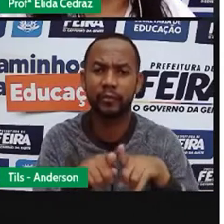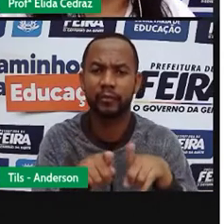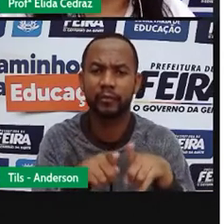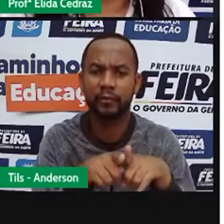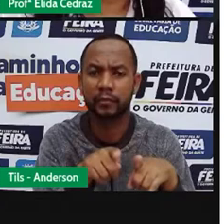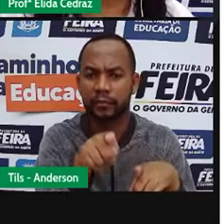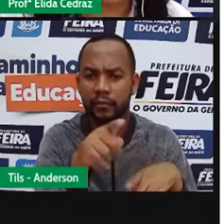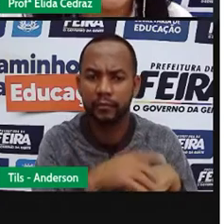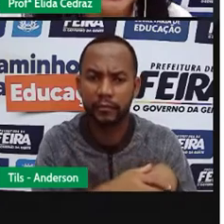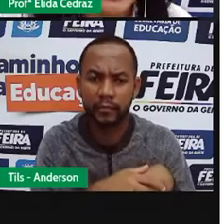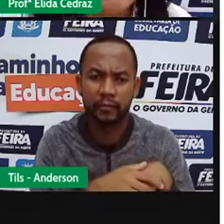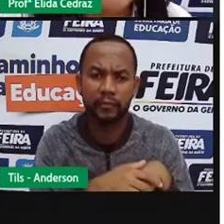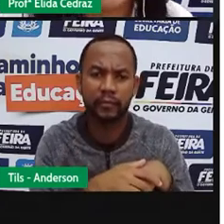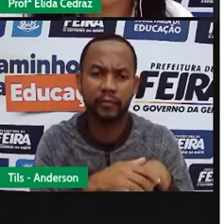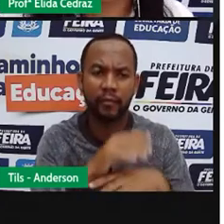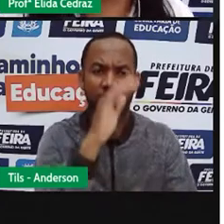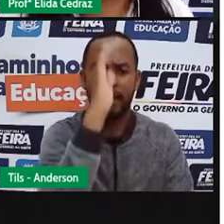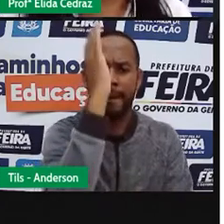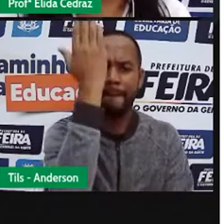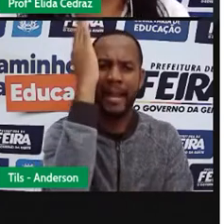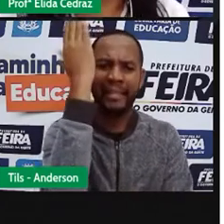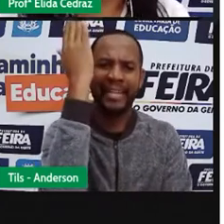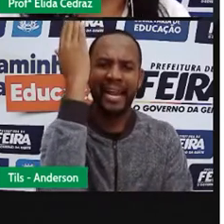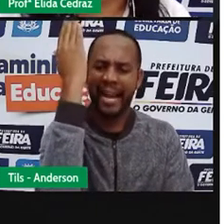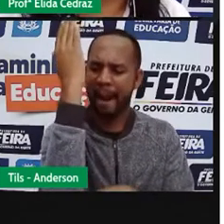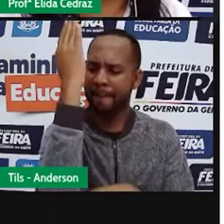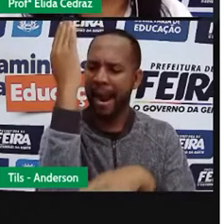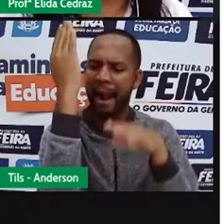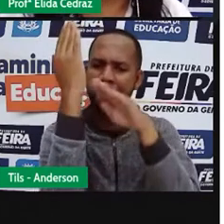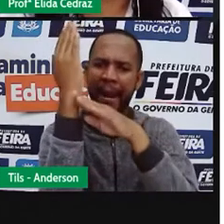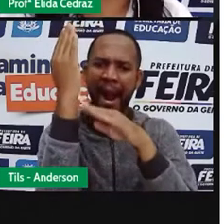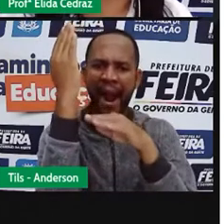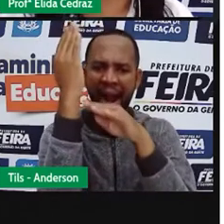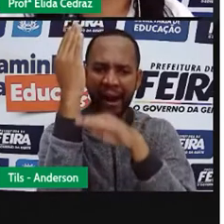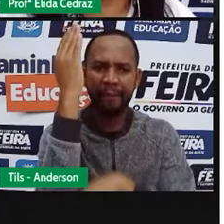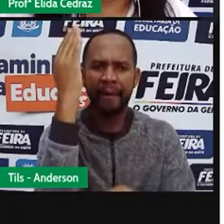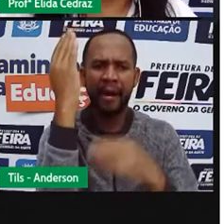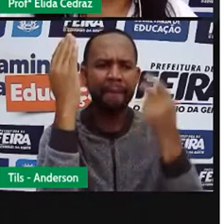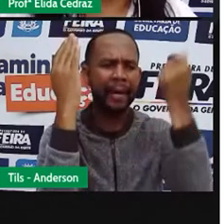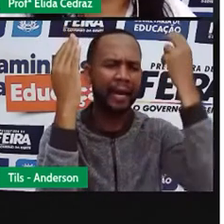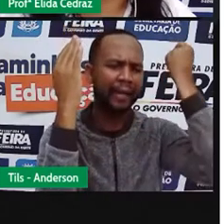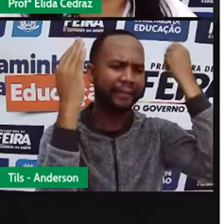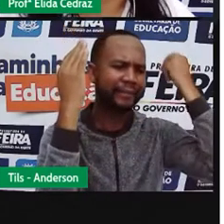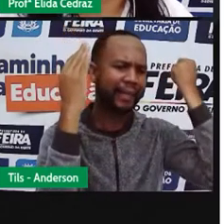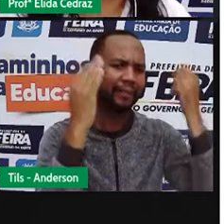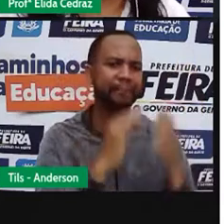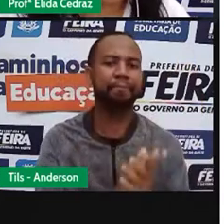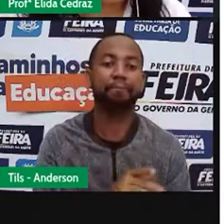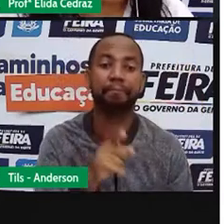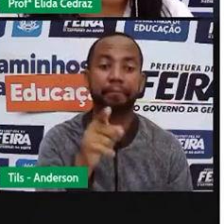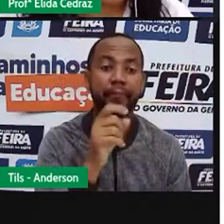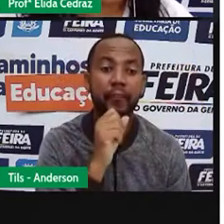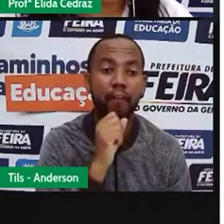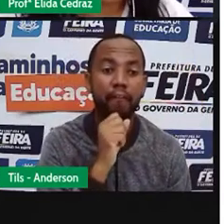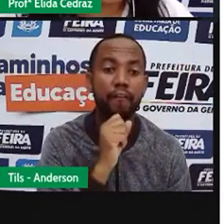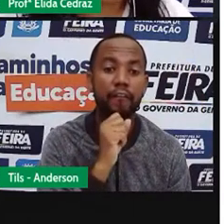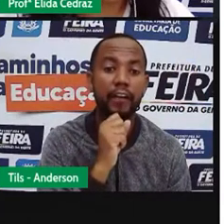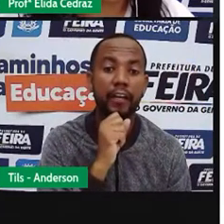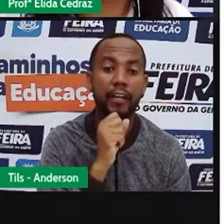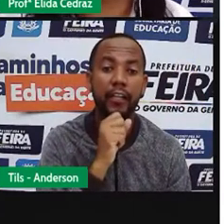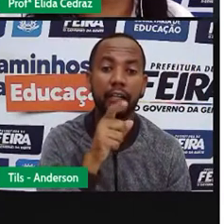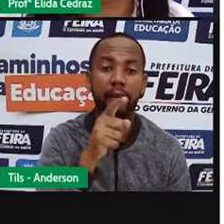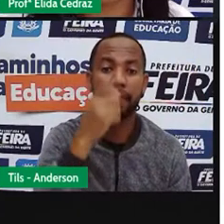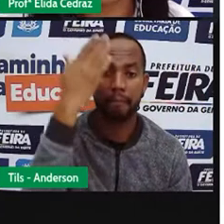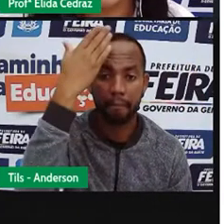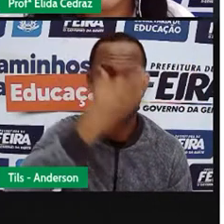madeira. Ai, Pró, essa madeira está muito velha, realmente. Esse pedaço de